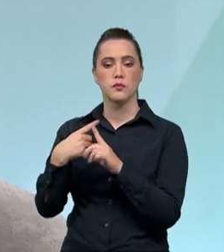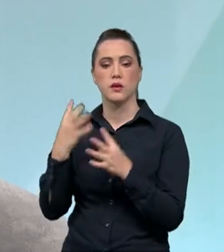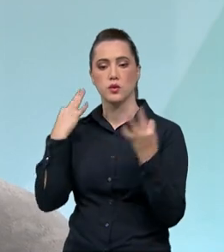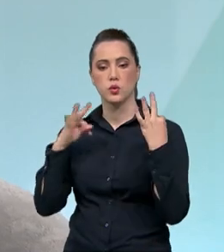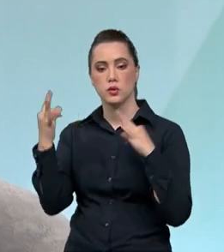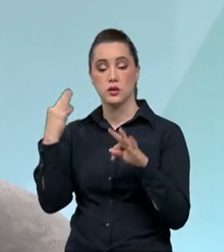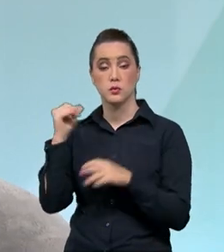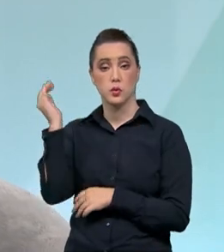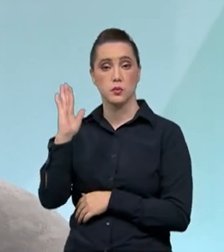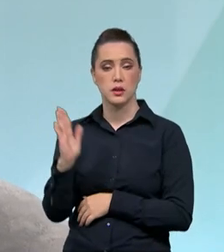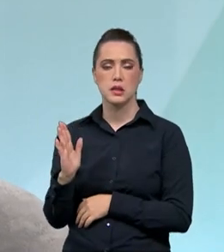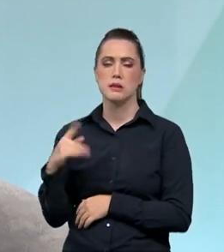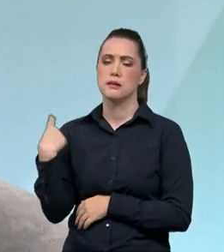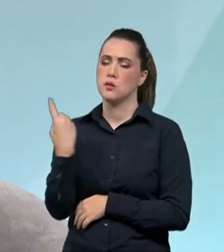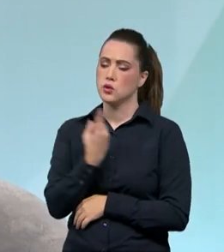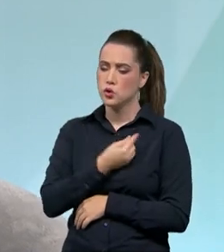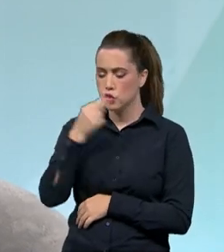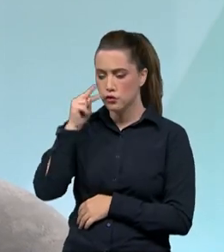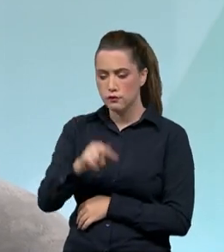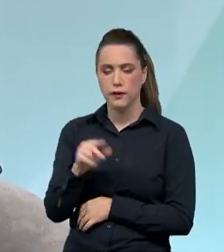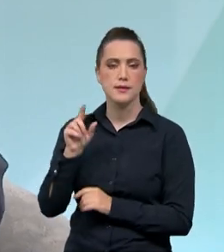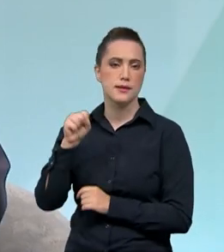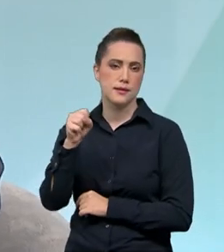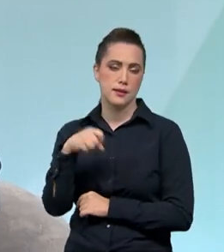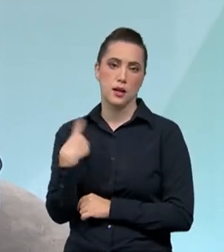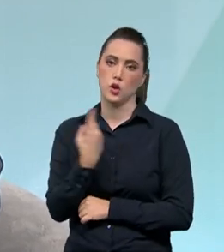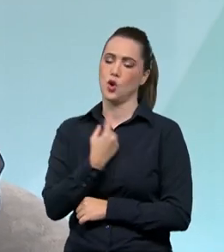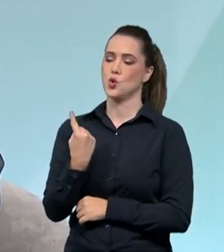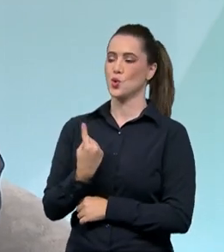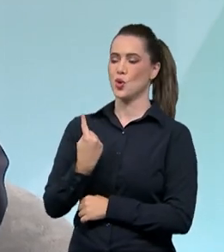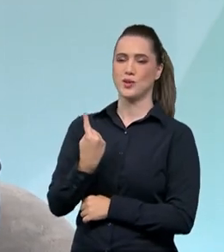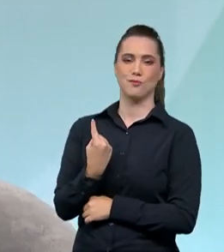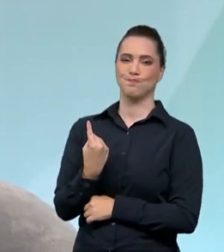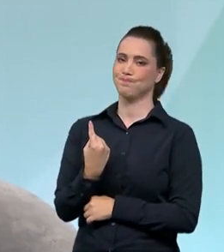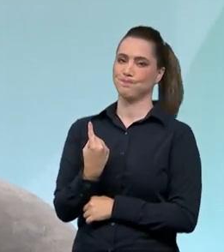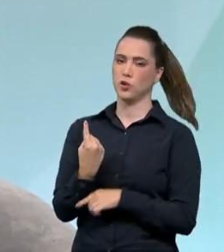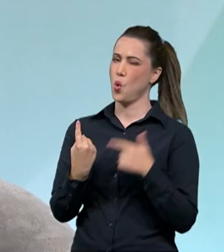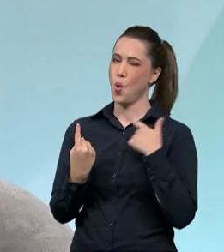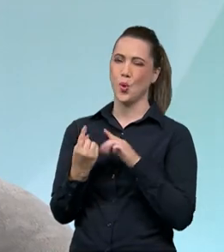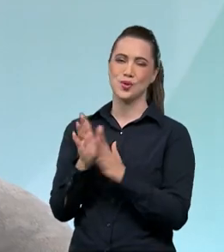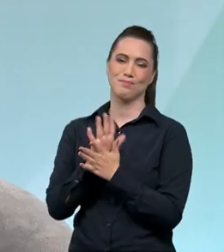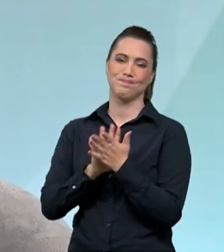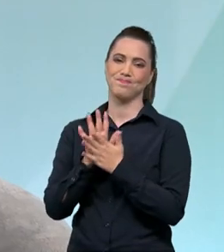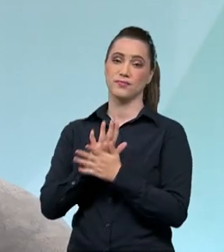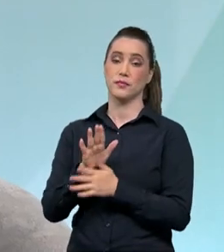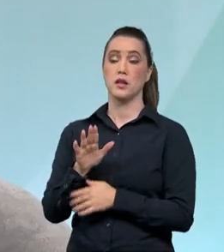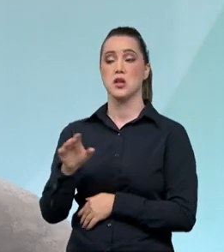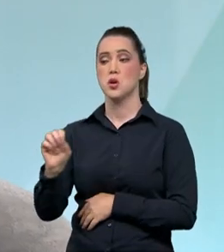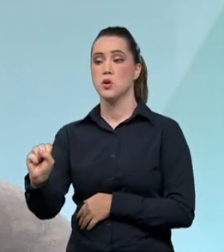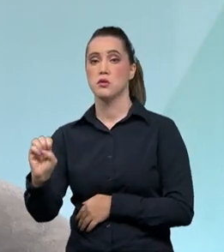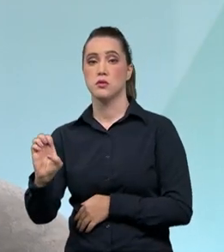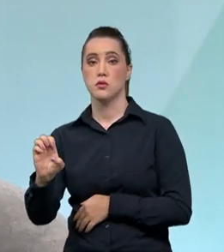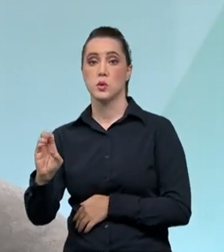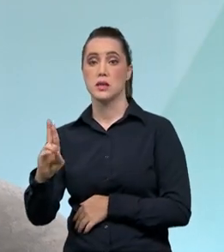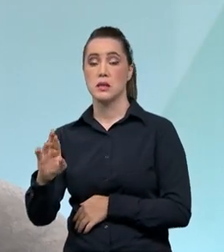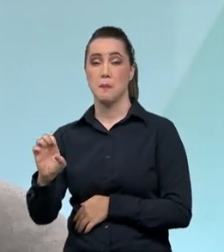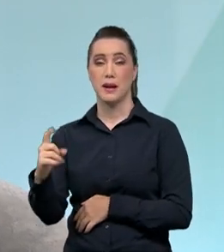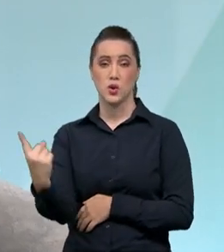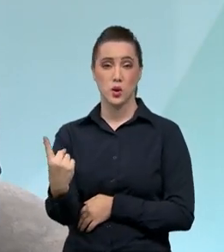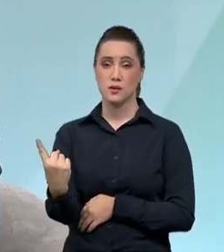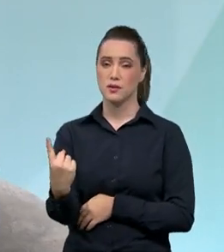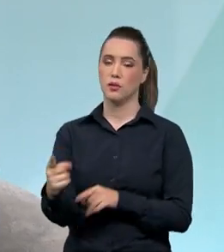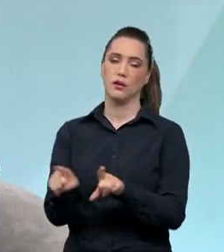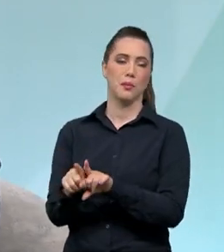turismo brasileiro, que juntos realmente somos mais fortes, sozinhos nós não conseguiríamos fazer, o Sebrae sozinho também não conseguiria fazer,